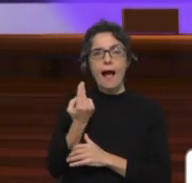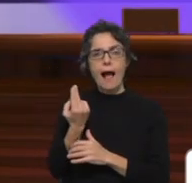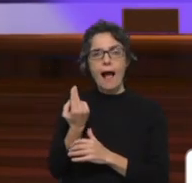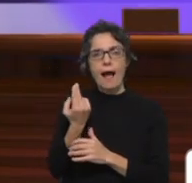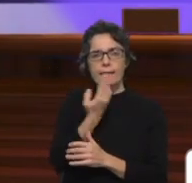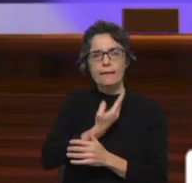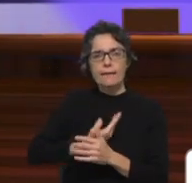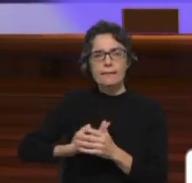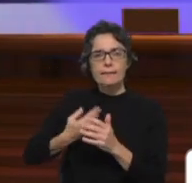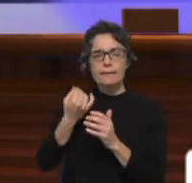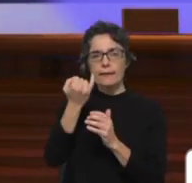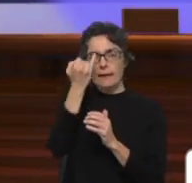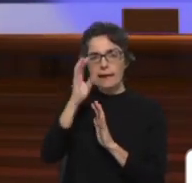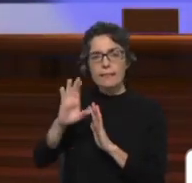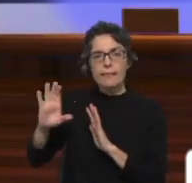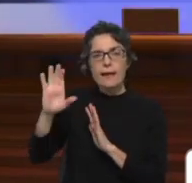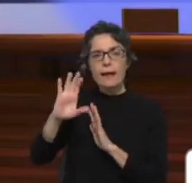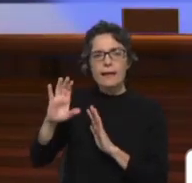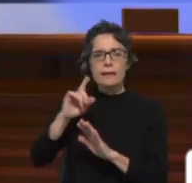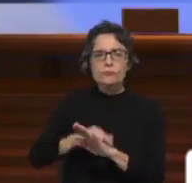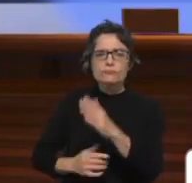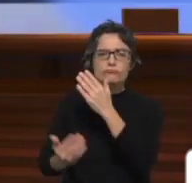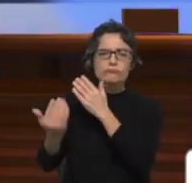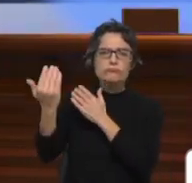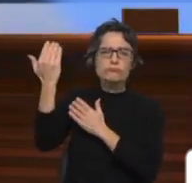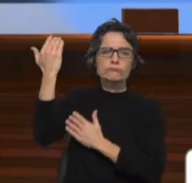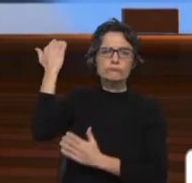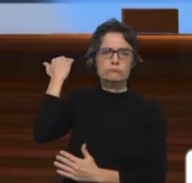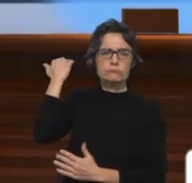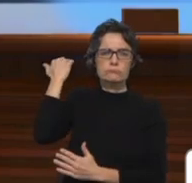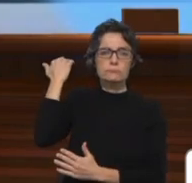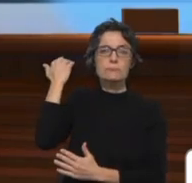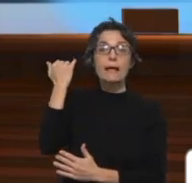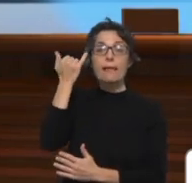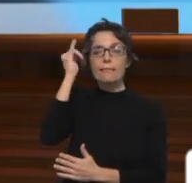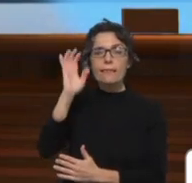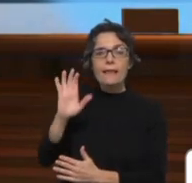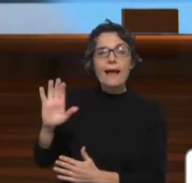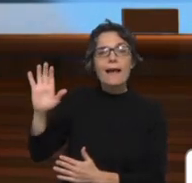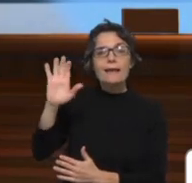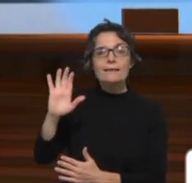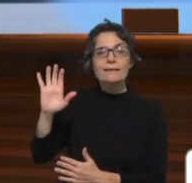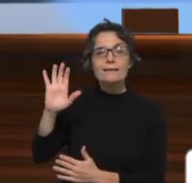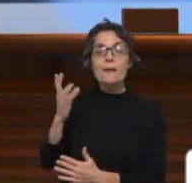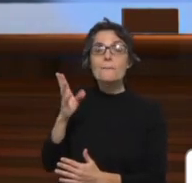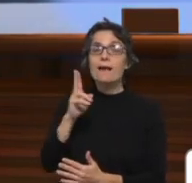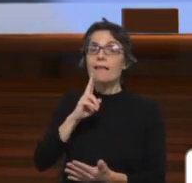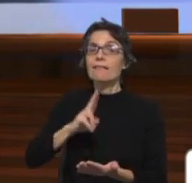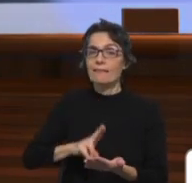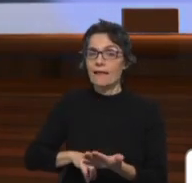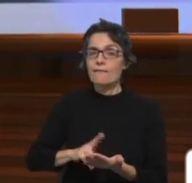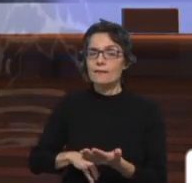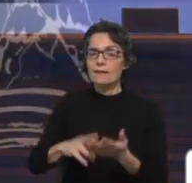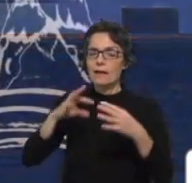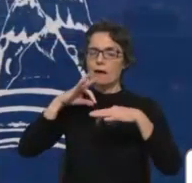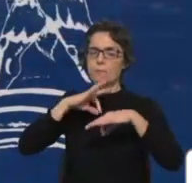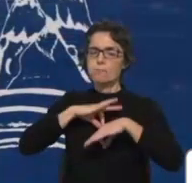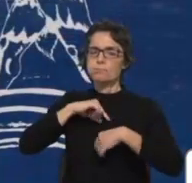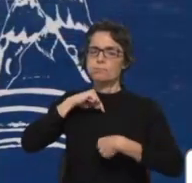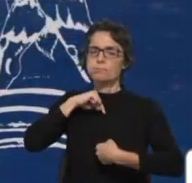remonta a uma época muito antiga. Poderíamos dizer que começou na Índia, mas na verdade começou na dimensão espiritual.